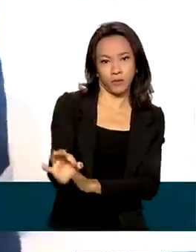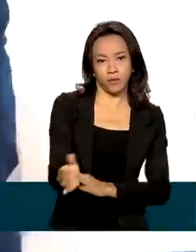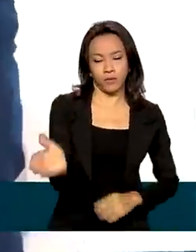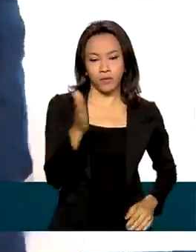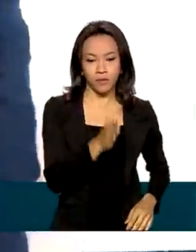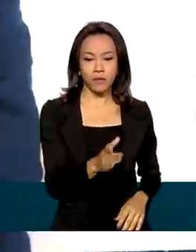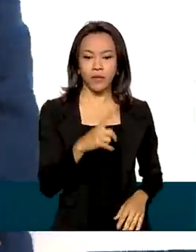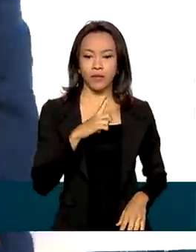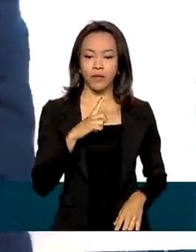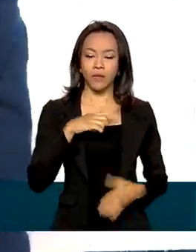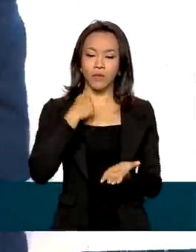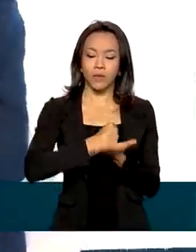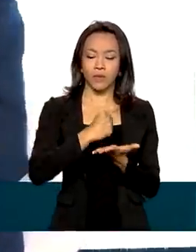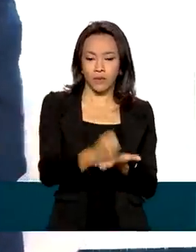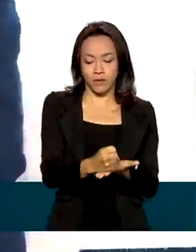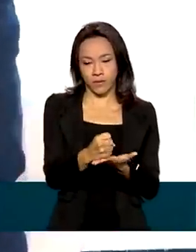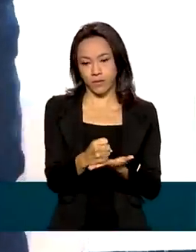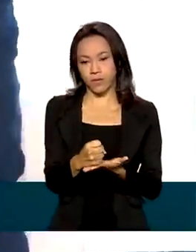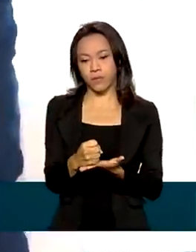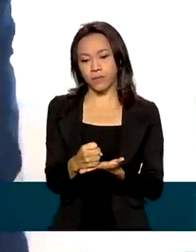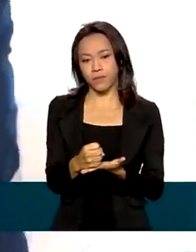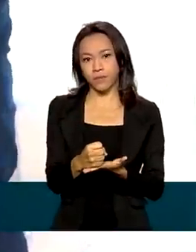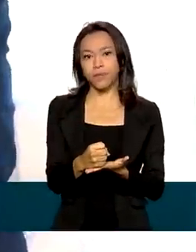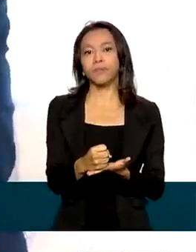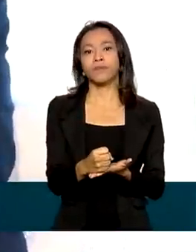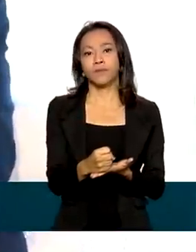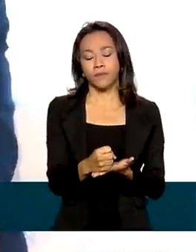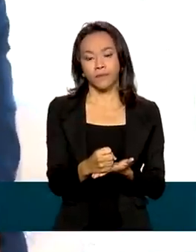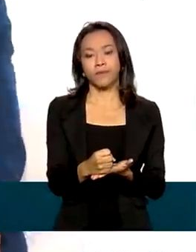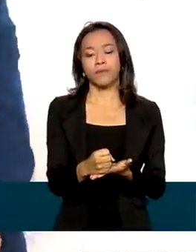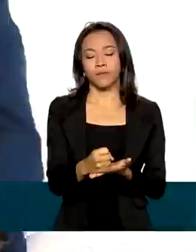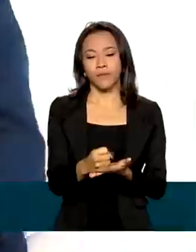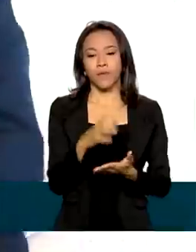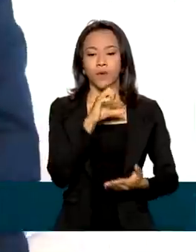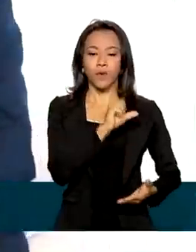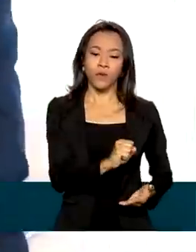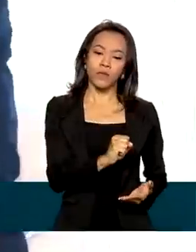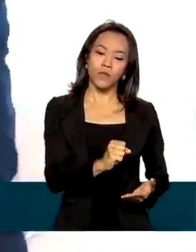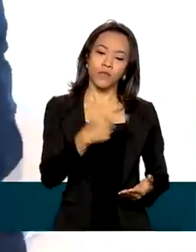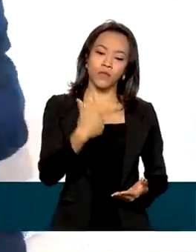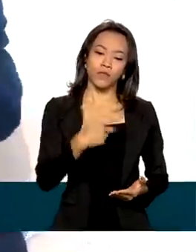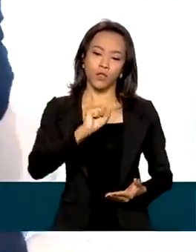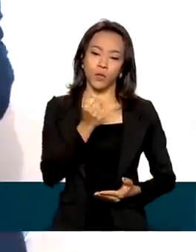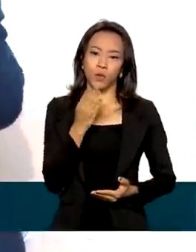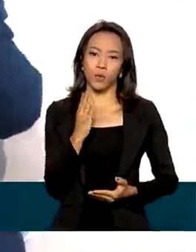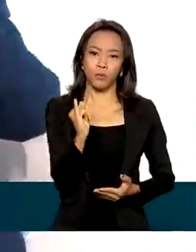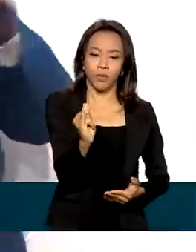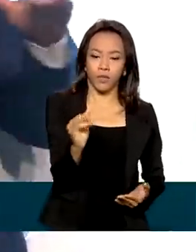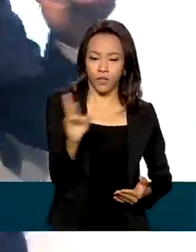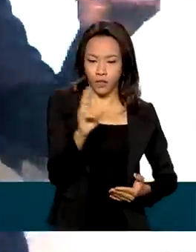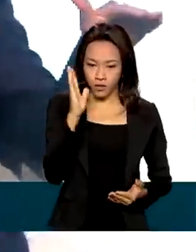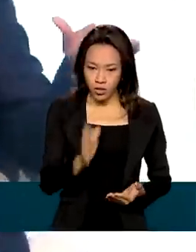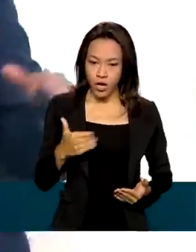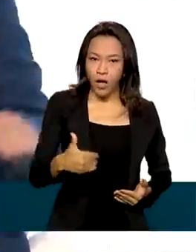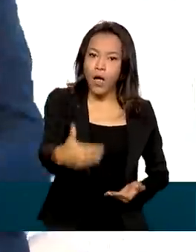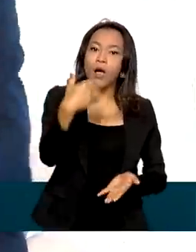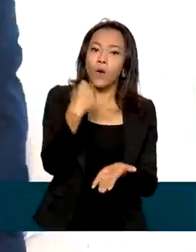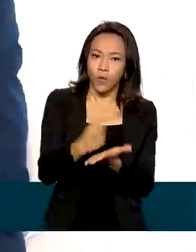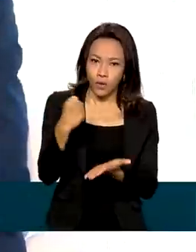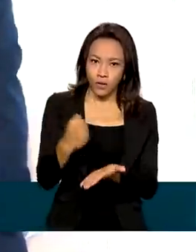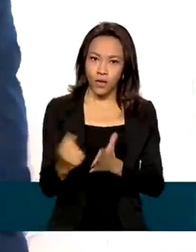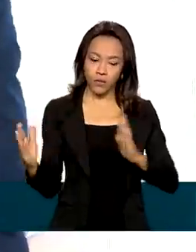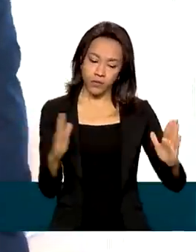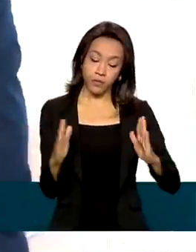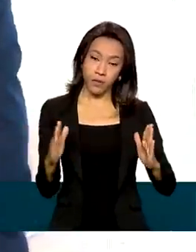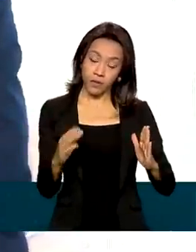de 828 bilhões de reais, já contratados para os próximos